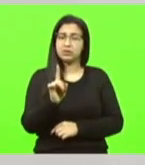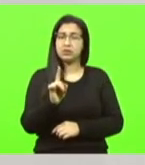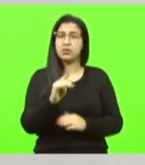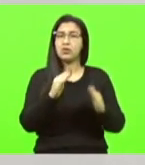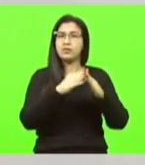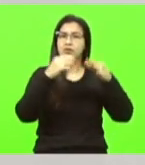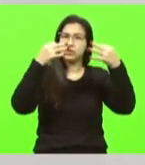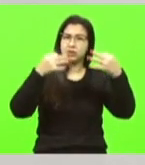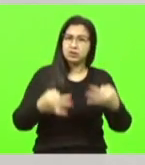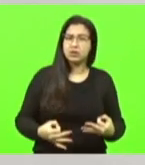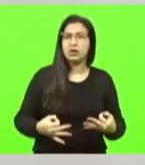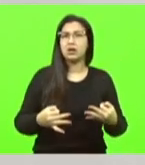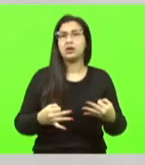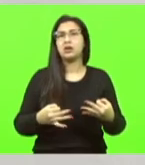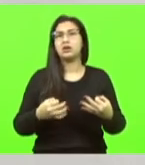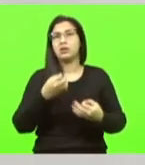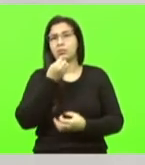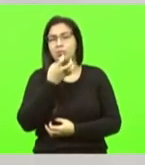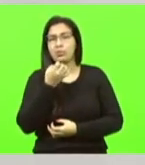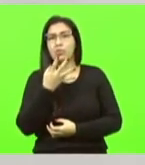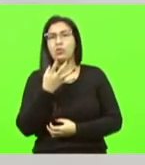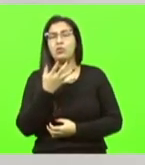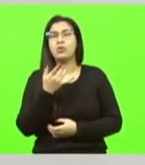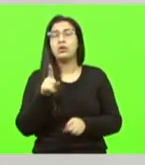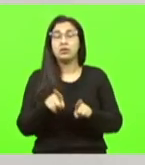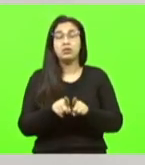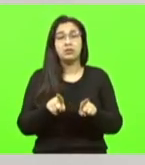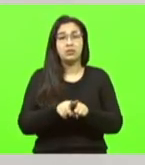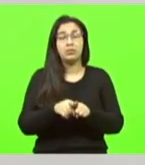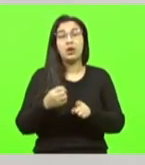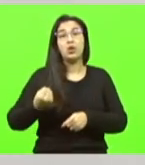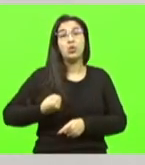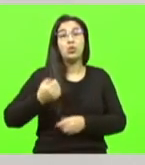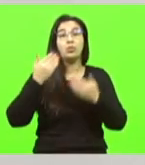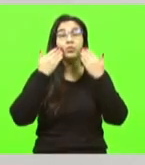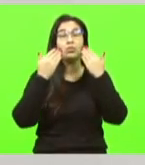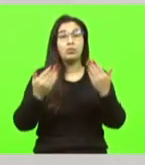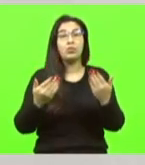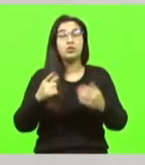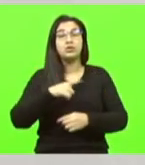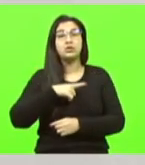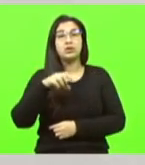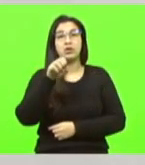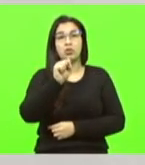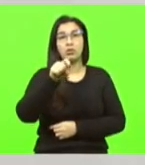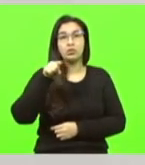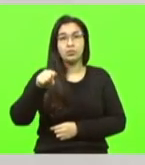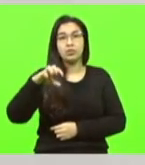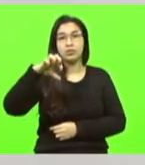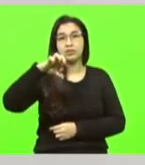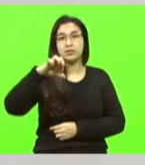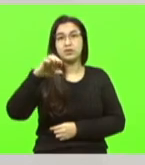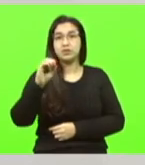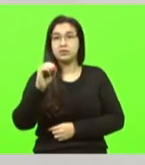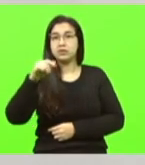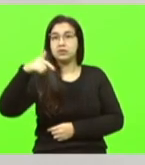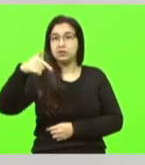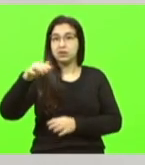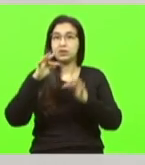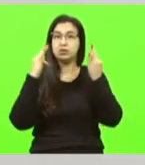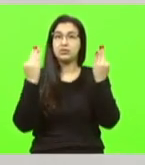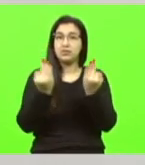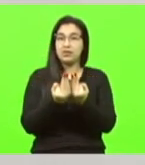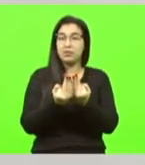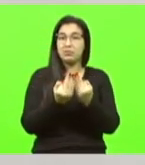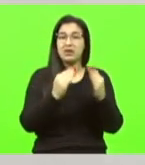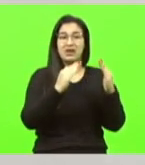também entra na conta. Os números do cadastro único mostram que existem 8.907 famílias vivendo em moradias